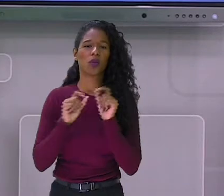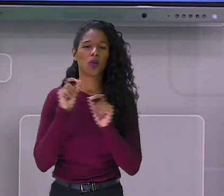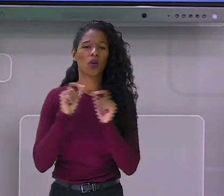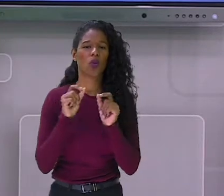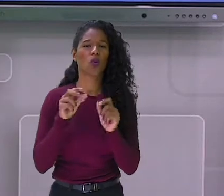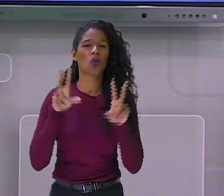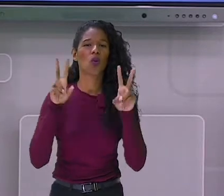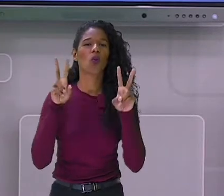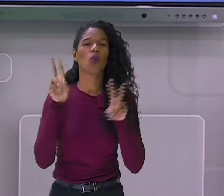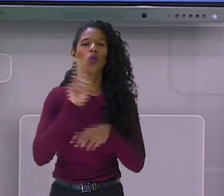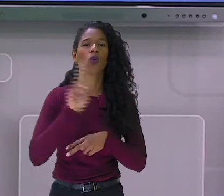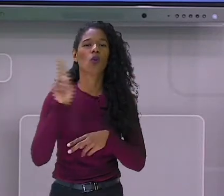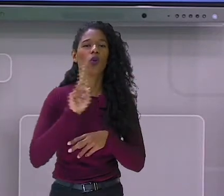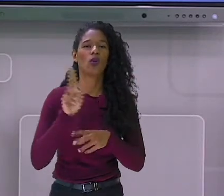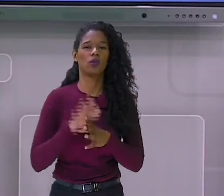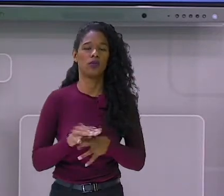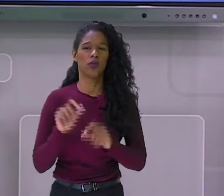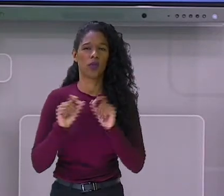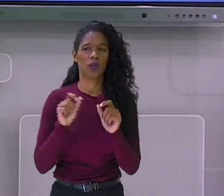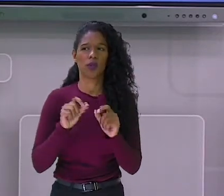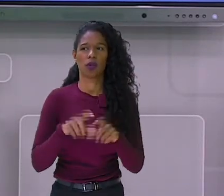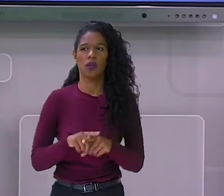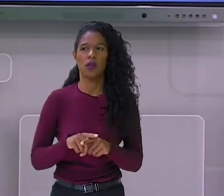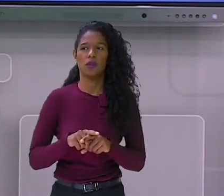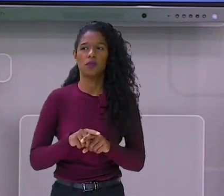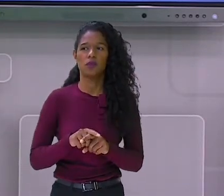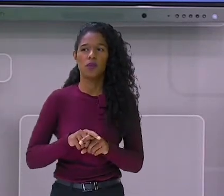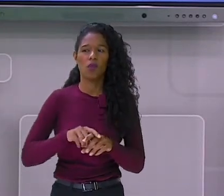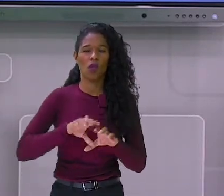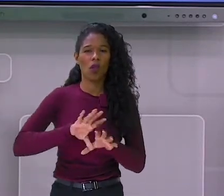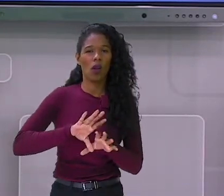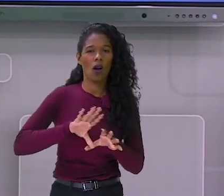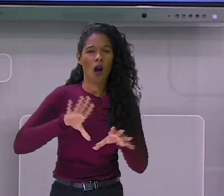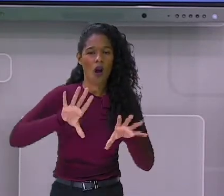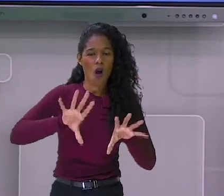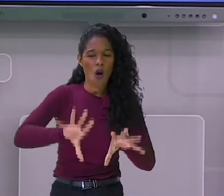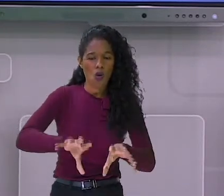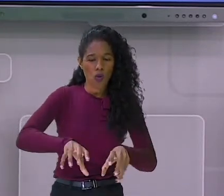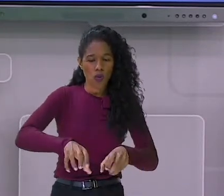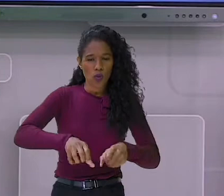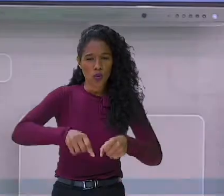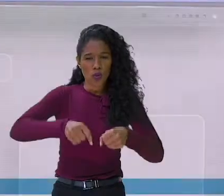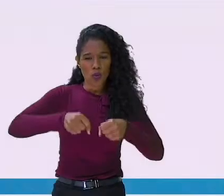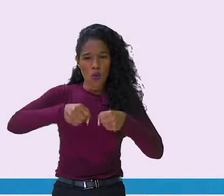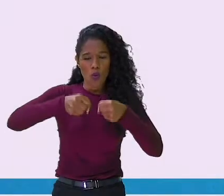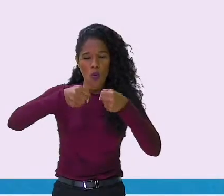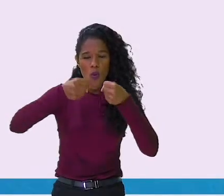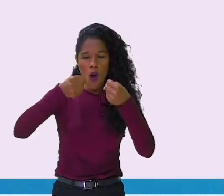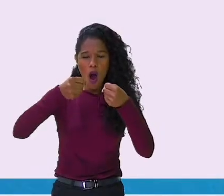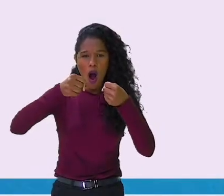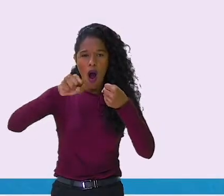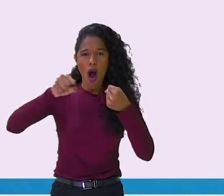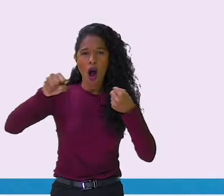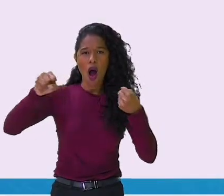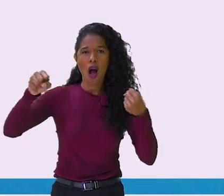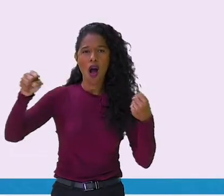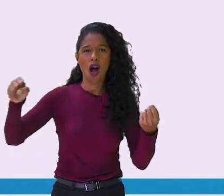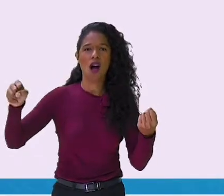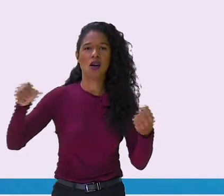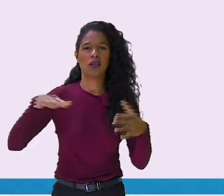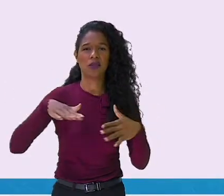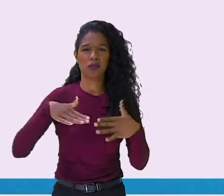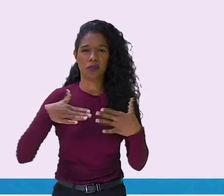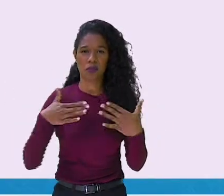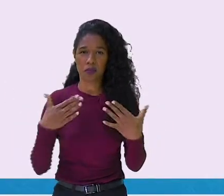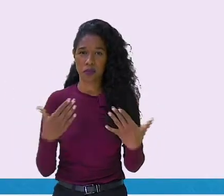Rabanete. O texto é de Tatiana e a ilustração é de Leninha Lacerda.